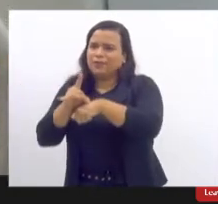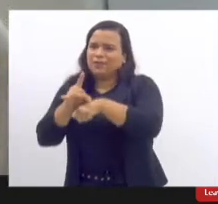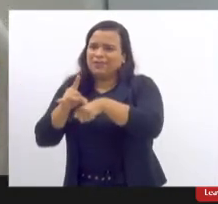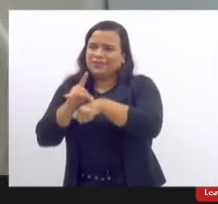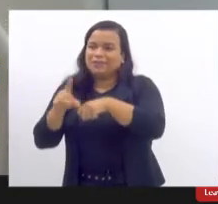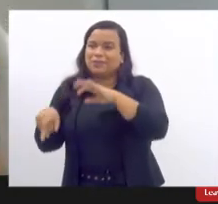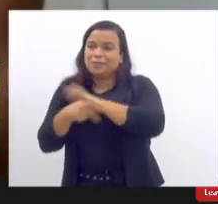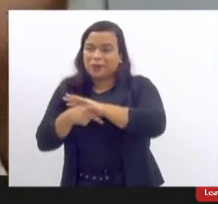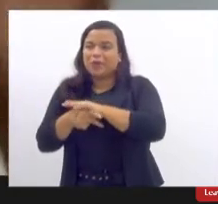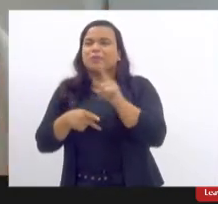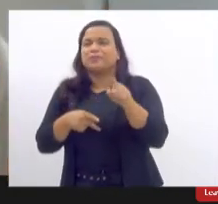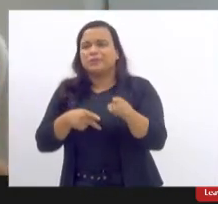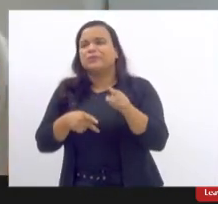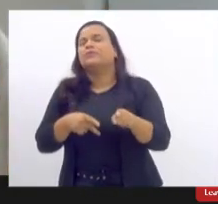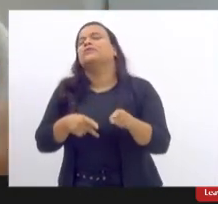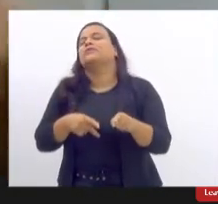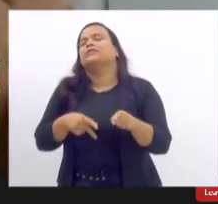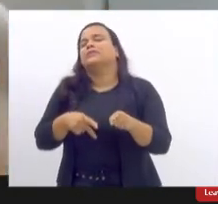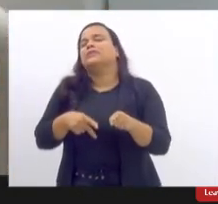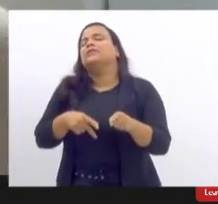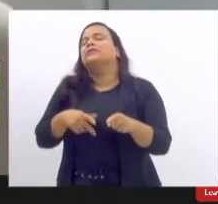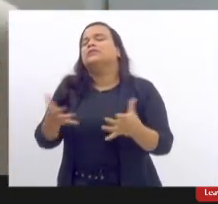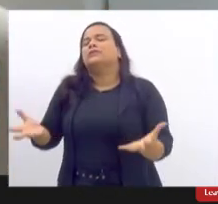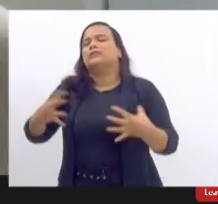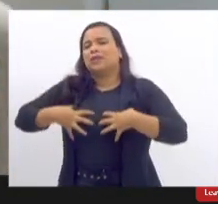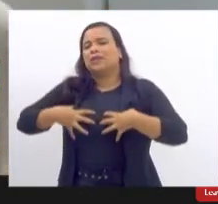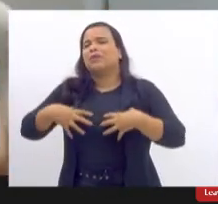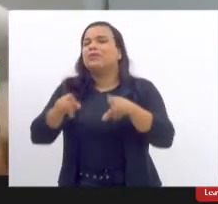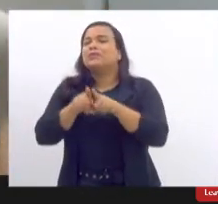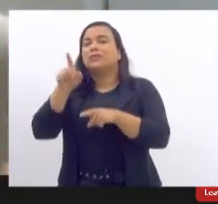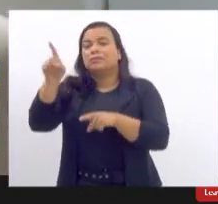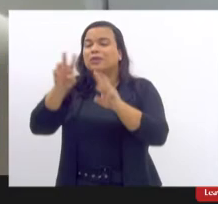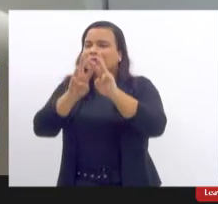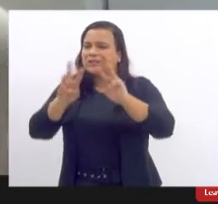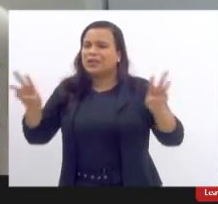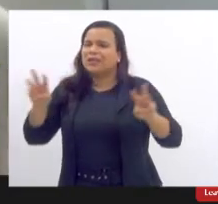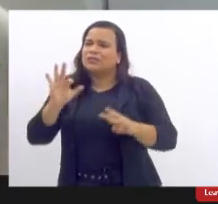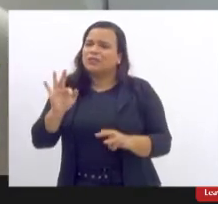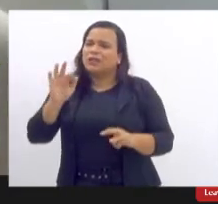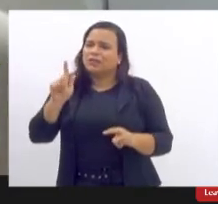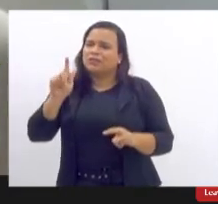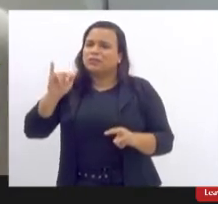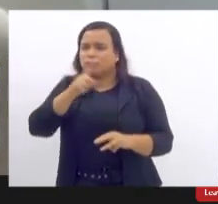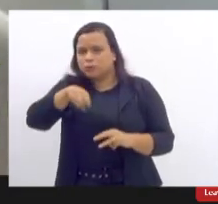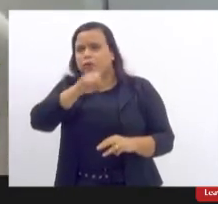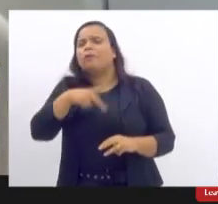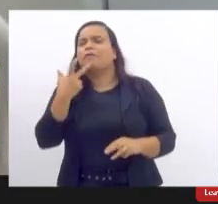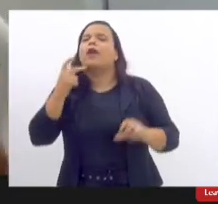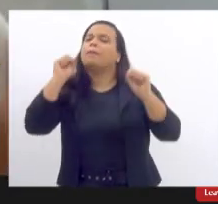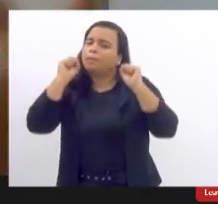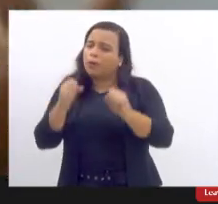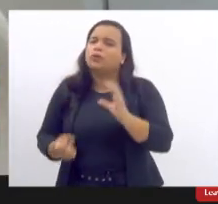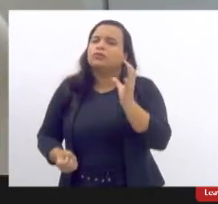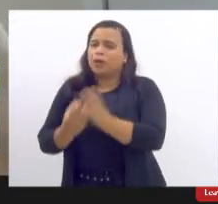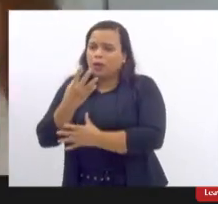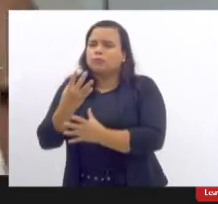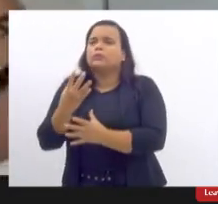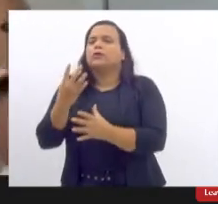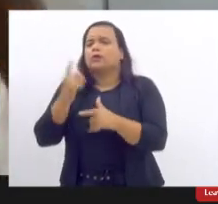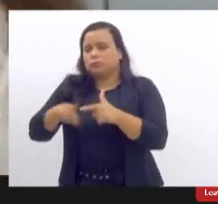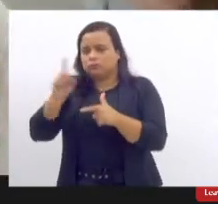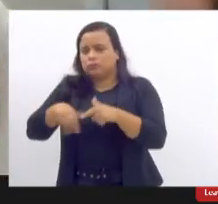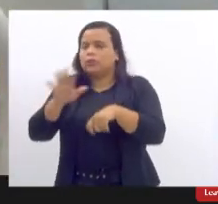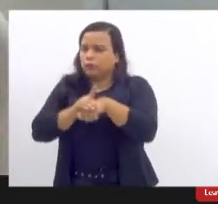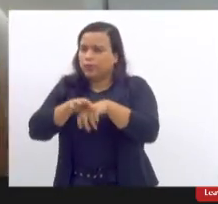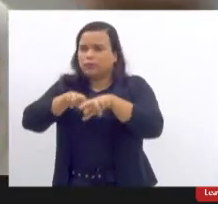da FDA também eles afirmam que o silicone pode sim causar síndrome ásia linfoma anaplástica de células ou seja tudo que a gente está falando